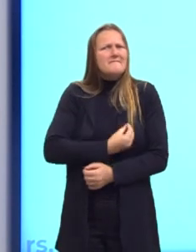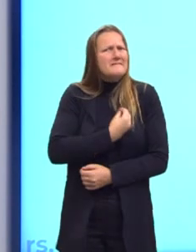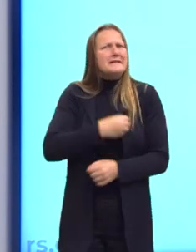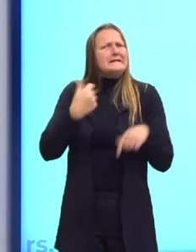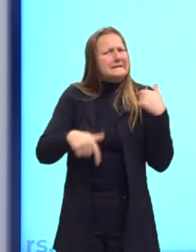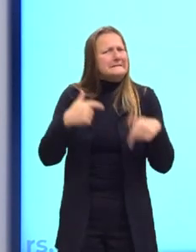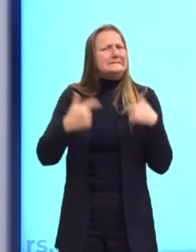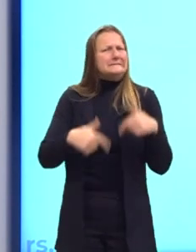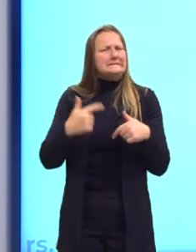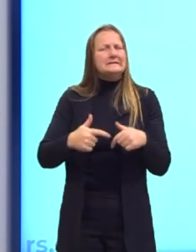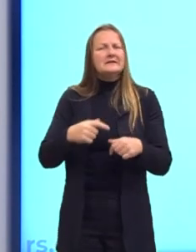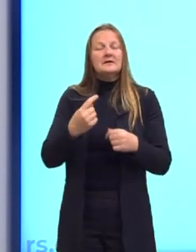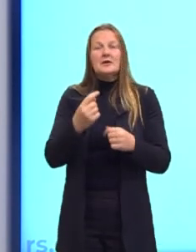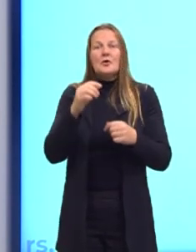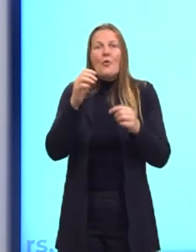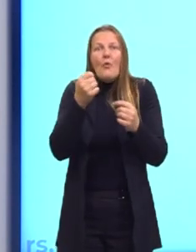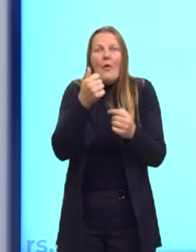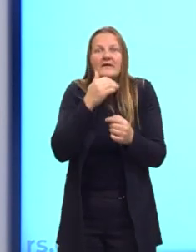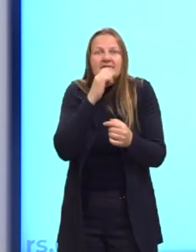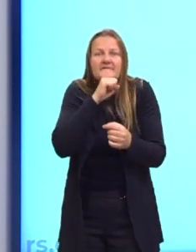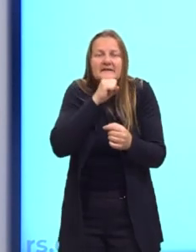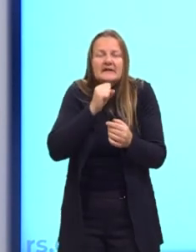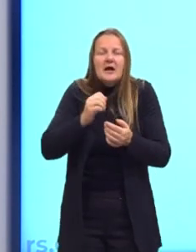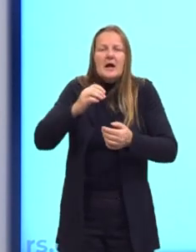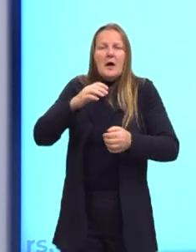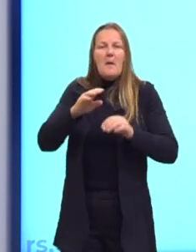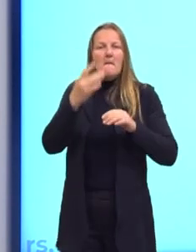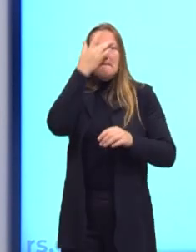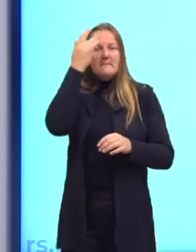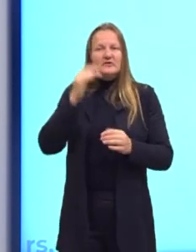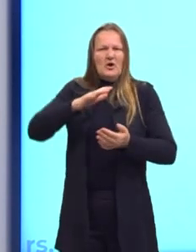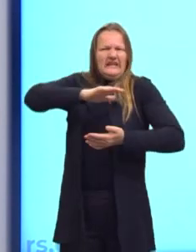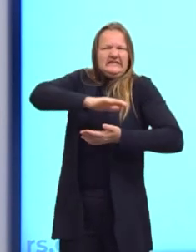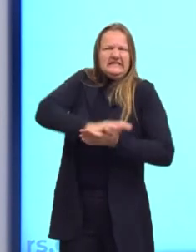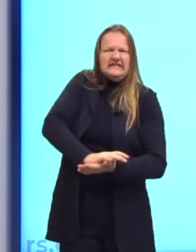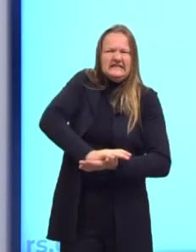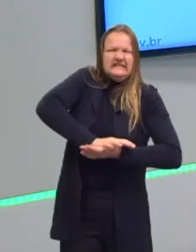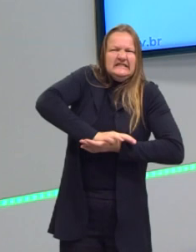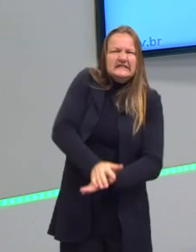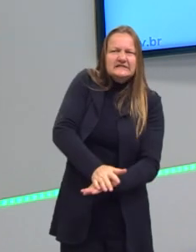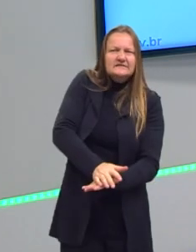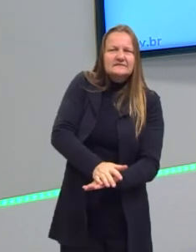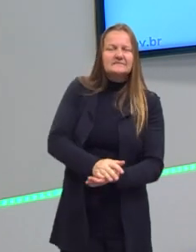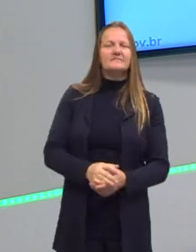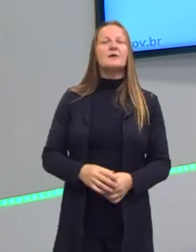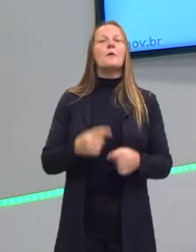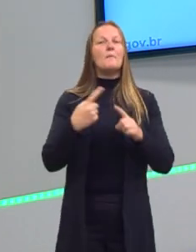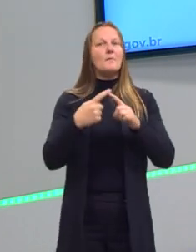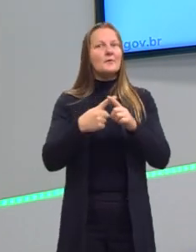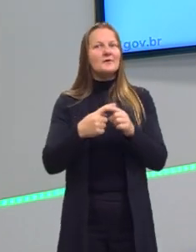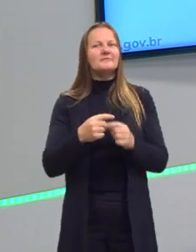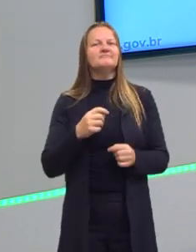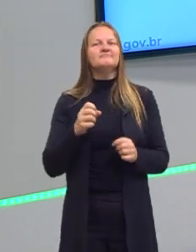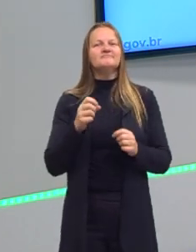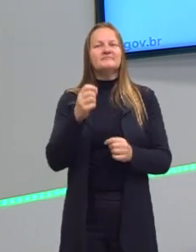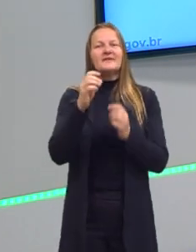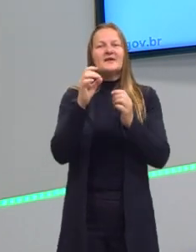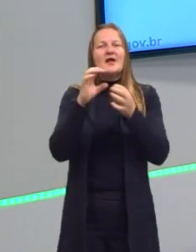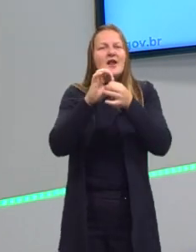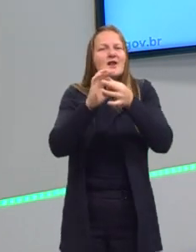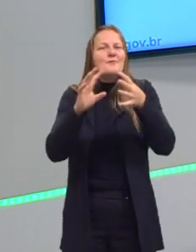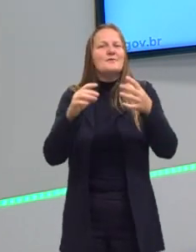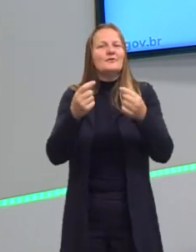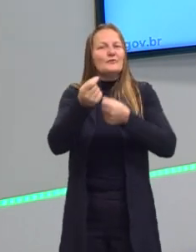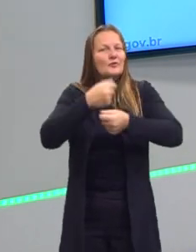alguém pisa nela. É uma sátira, é uma crítica ao liberalismo econômico,